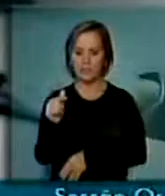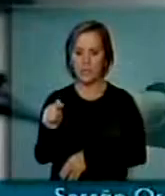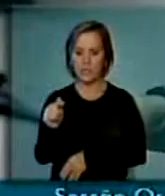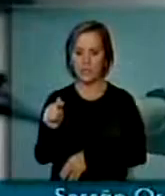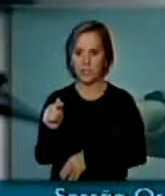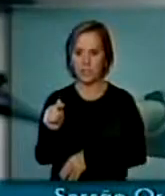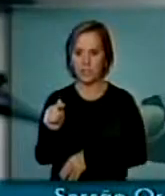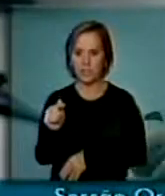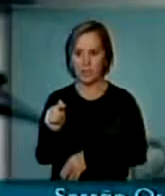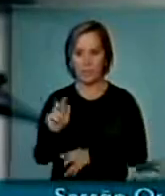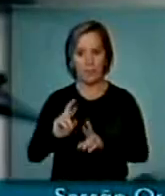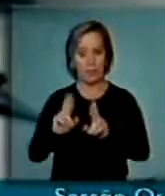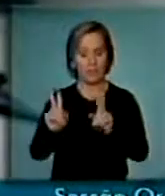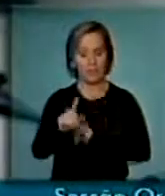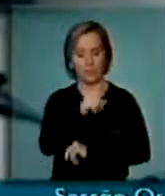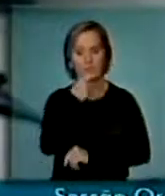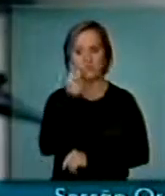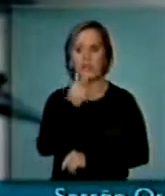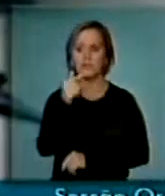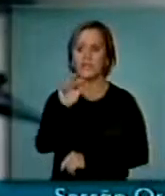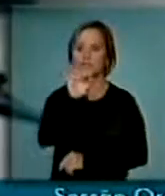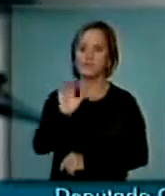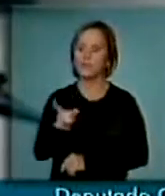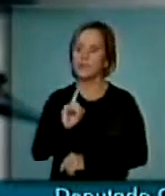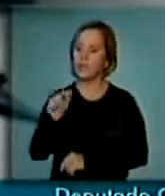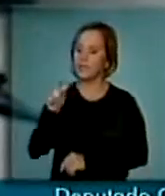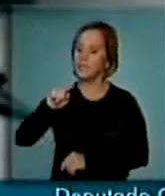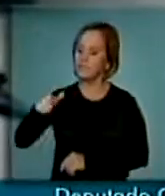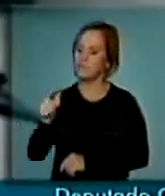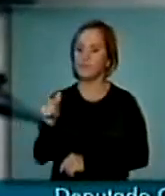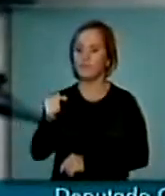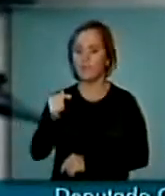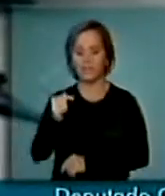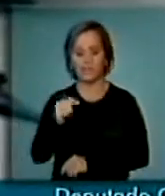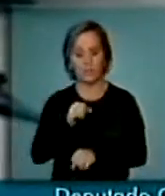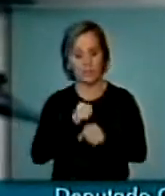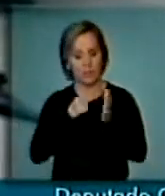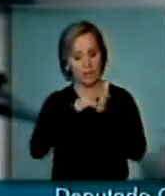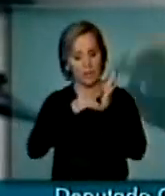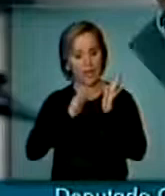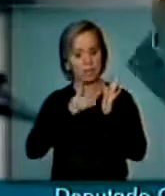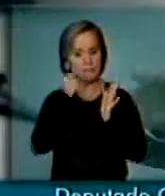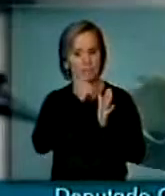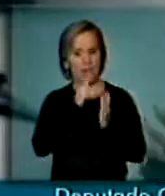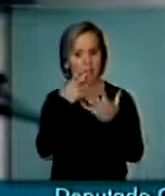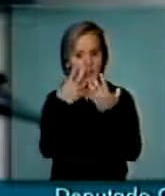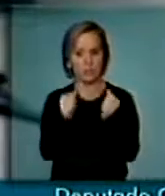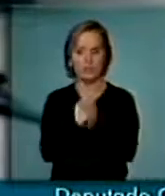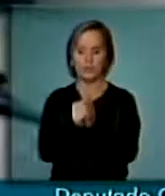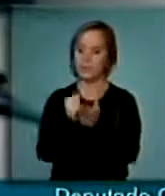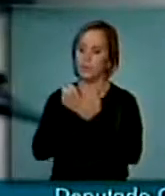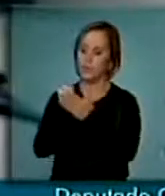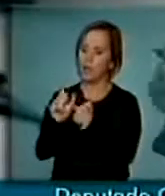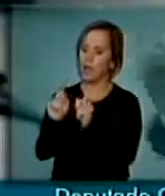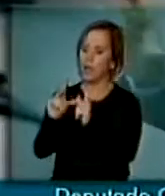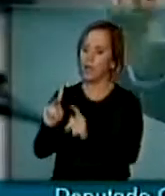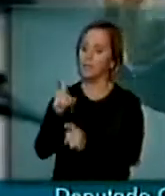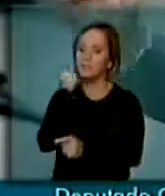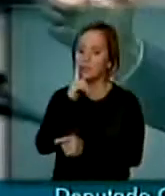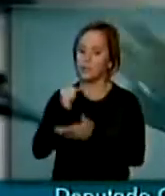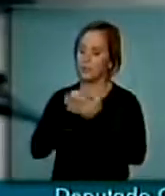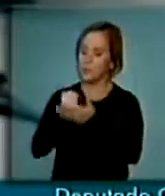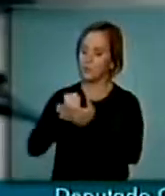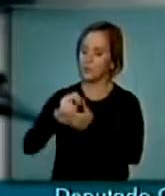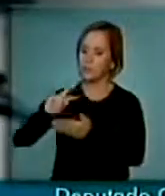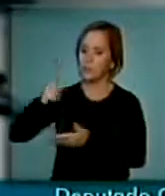como quer o líder Vacareza. O Senado já, inclusive, Senado já concordou com os aposentados em garantir esse reajuste de 80